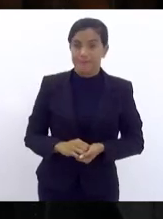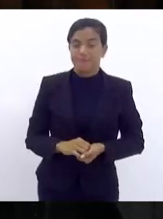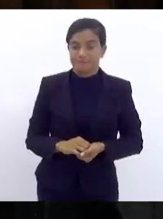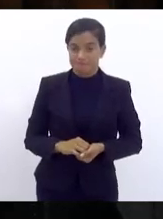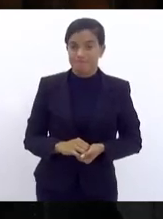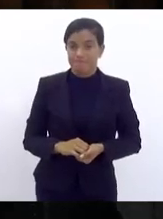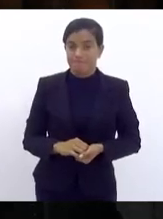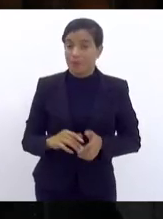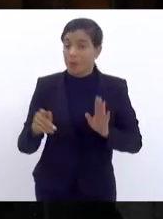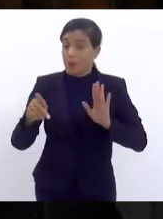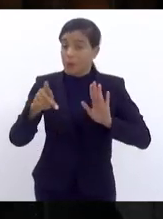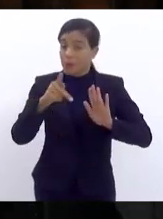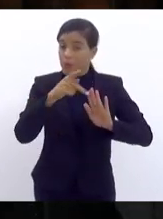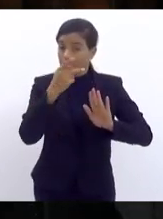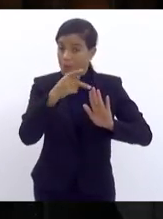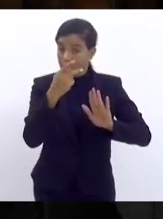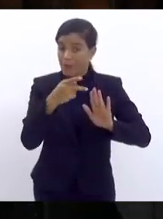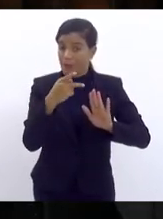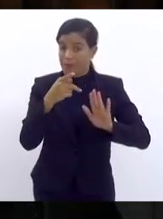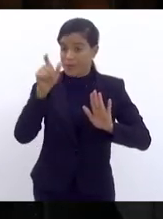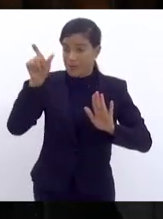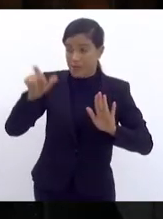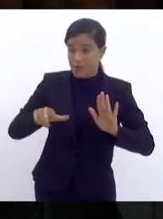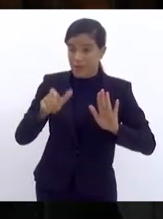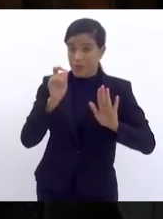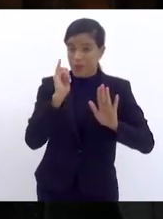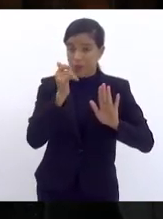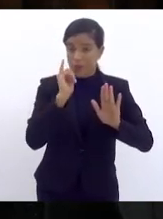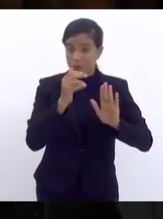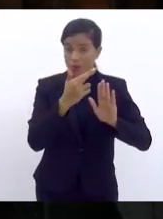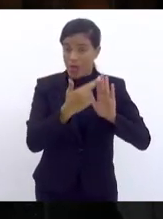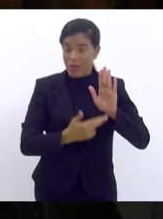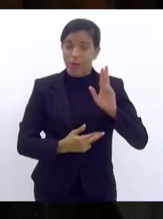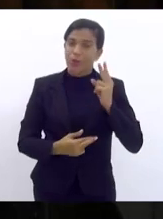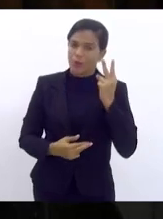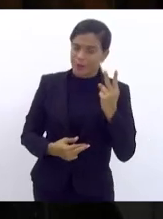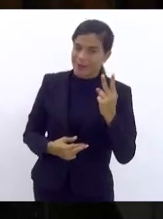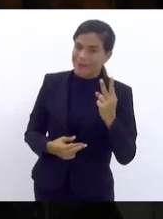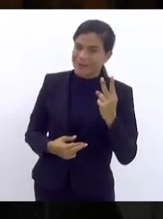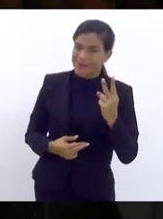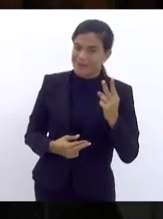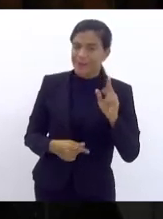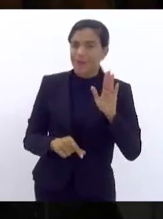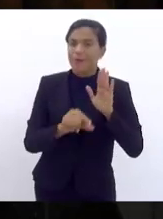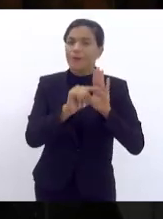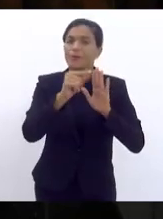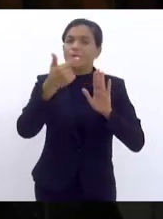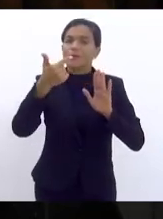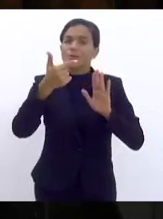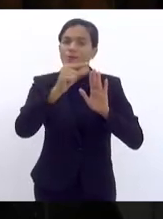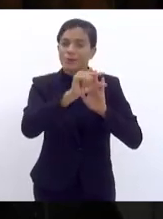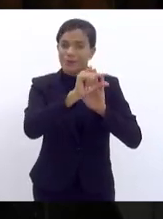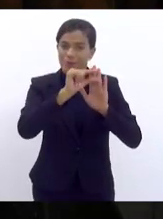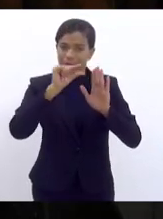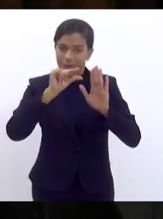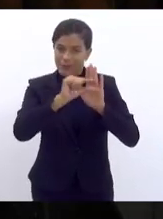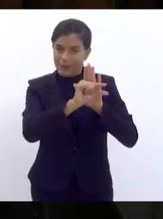No parecer do relator, e tem dois, segundo o parágrafo do voto,